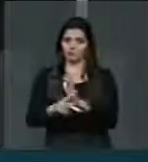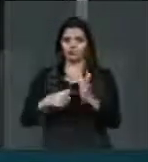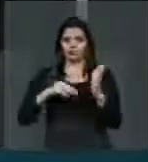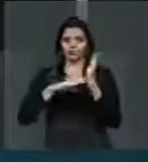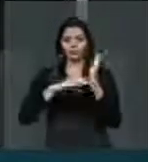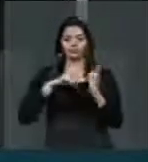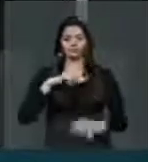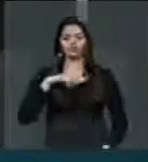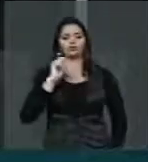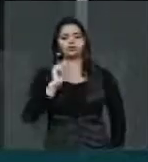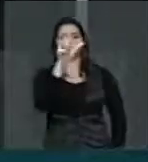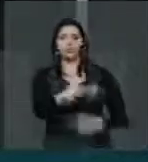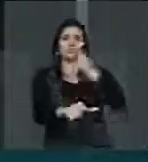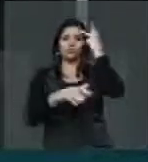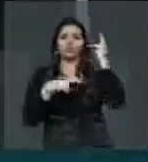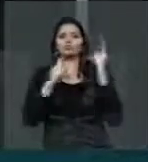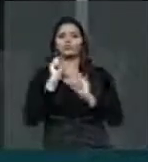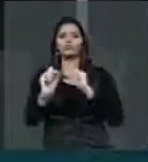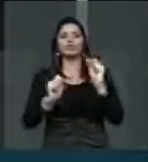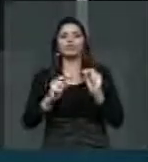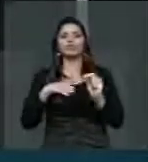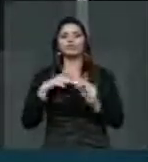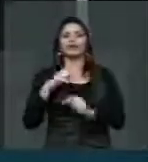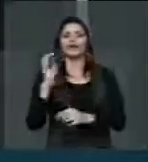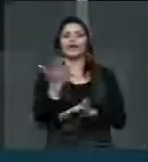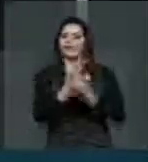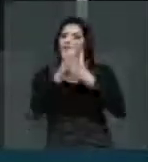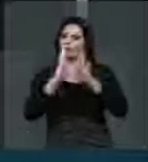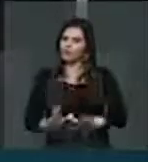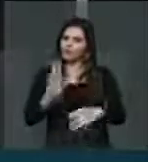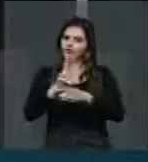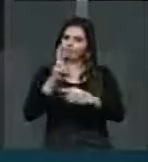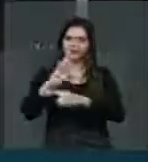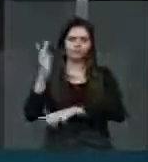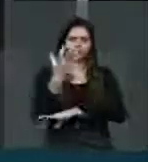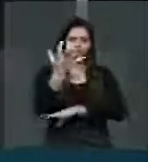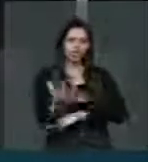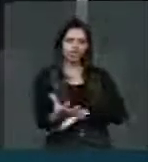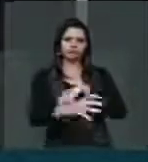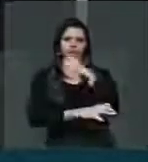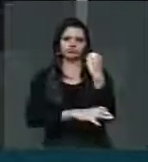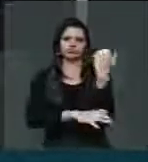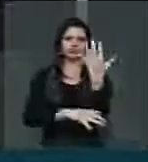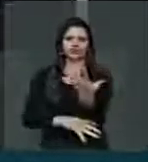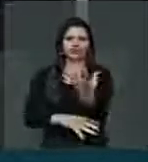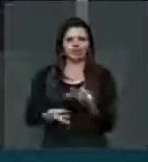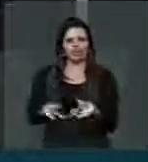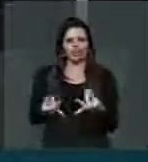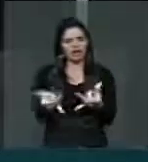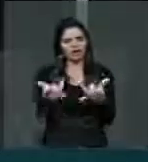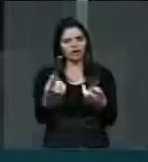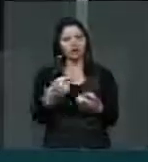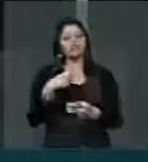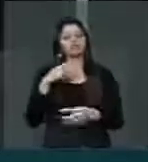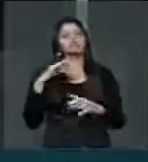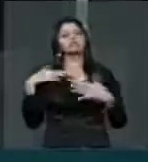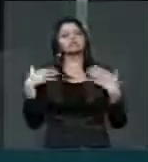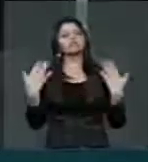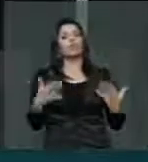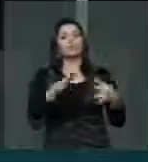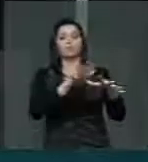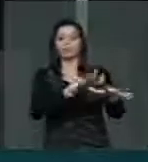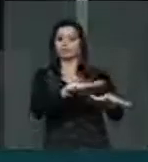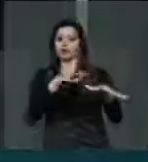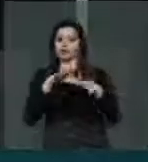gafanhoto na presidência defendendo aquele que destrói o meio ambiente. Estas manifestações querem